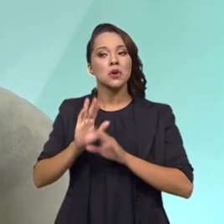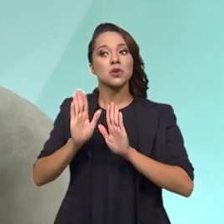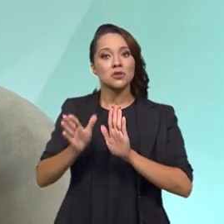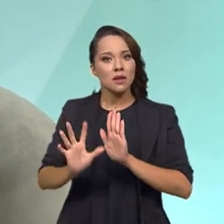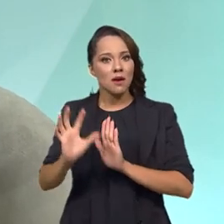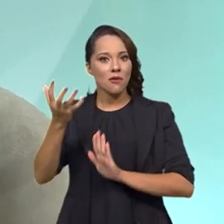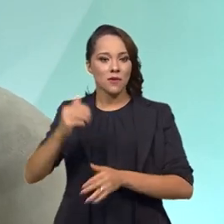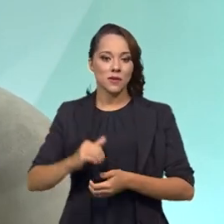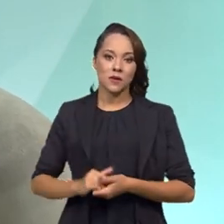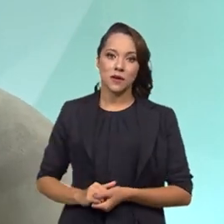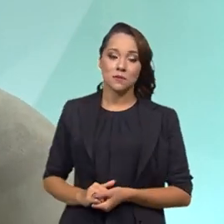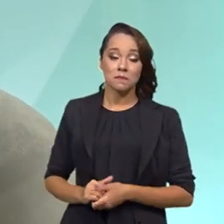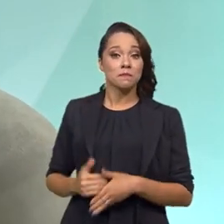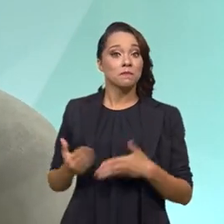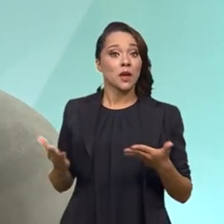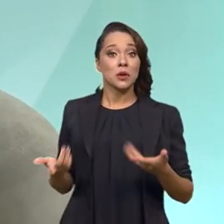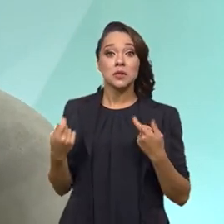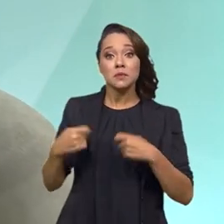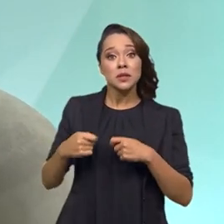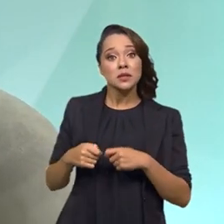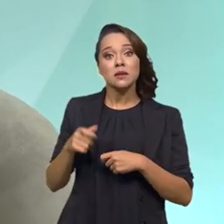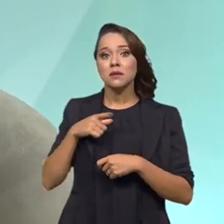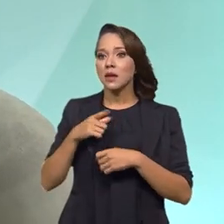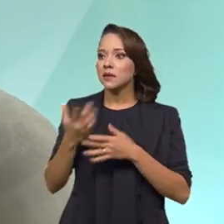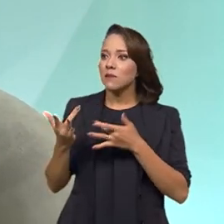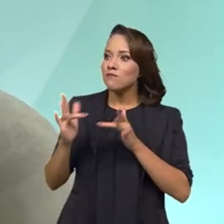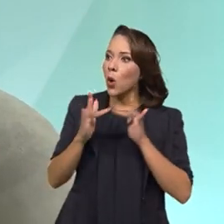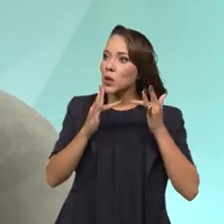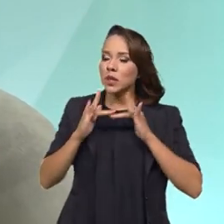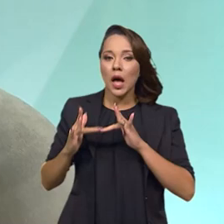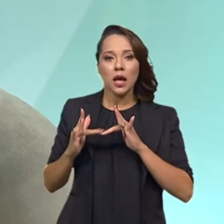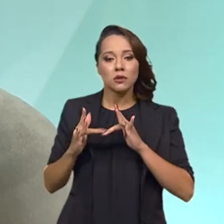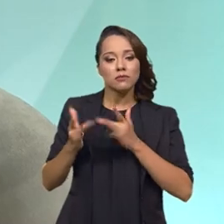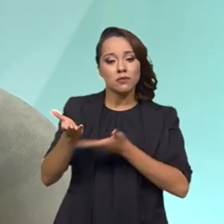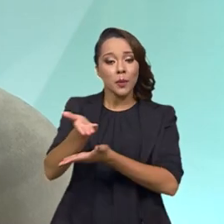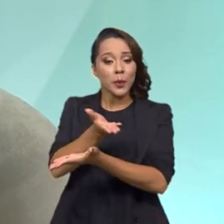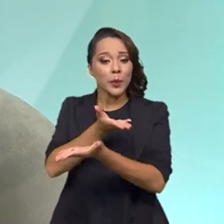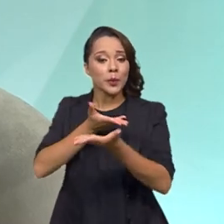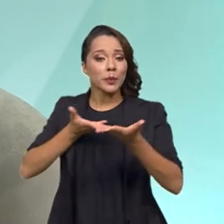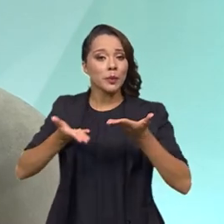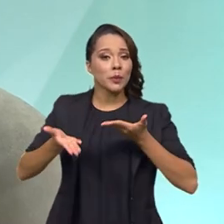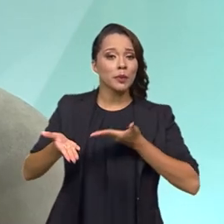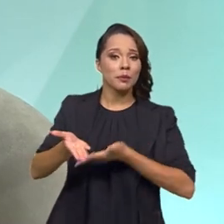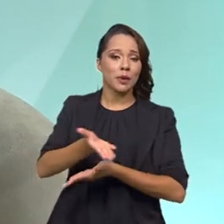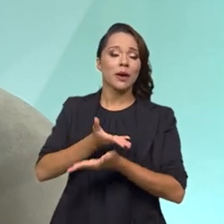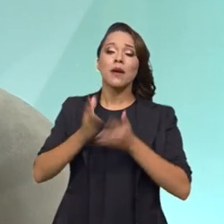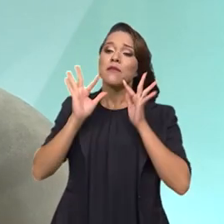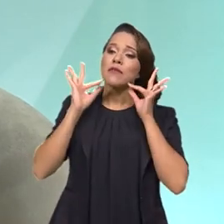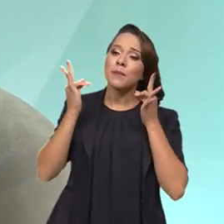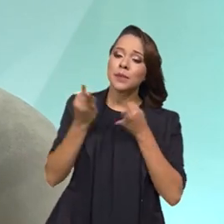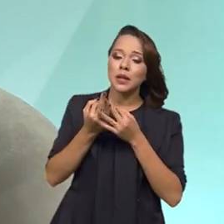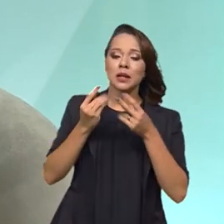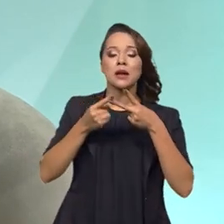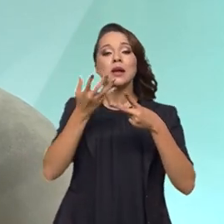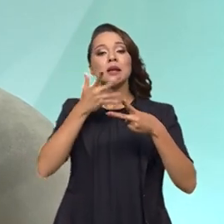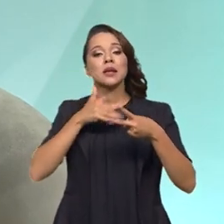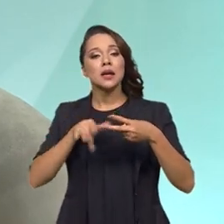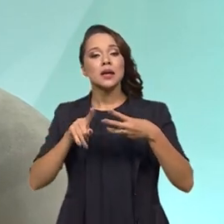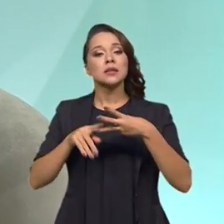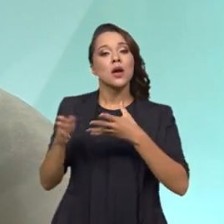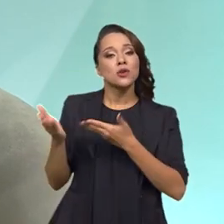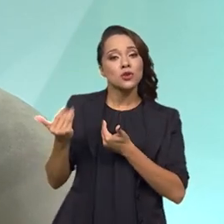acontecendo, não é? Então, nós precisamos ter essa convivência interdirecionada, família, criança,